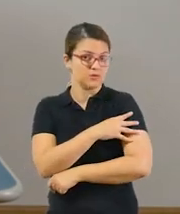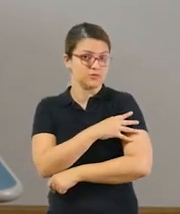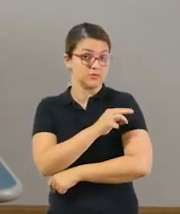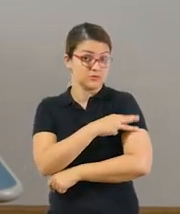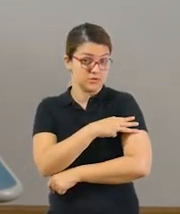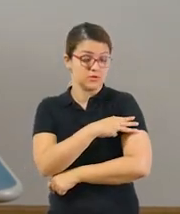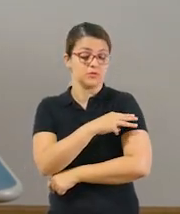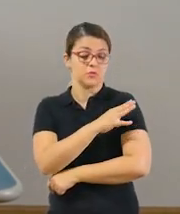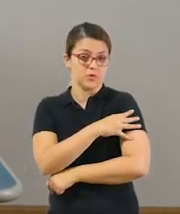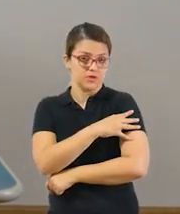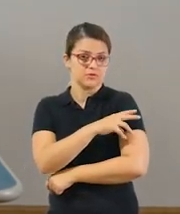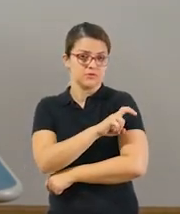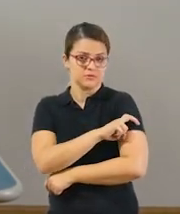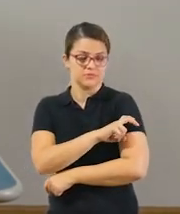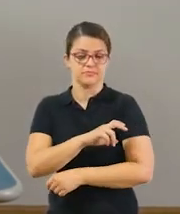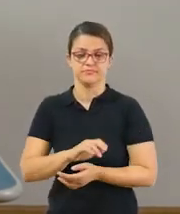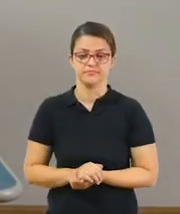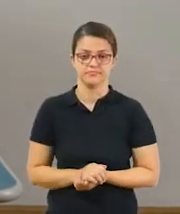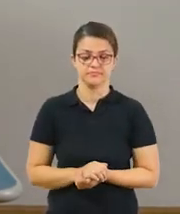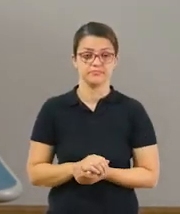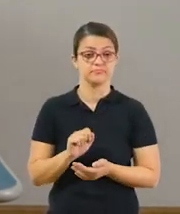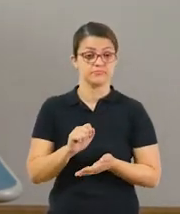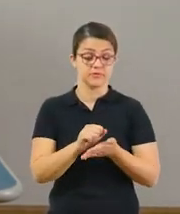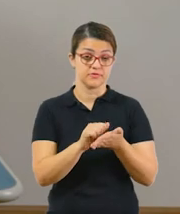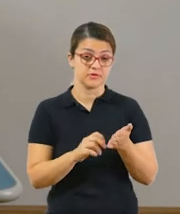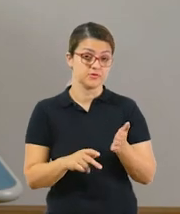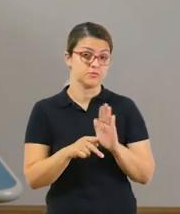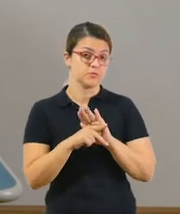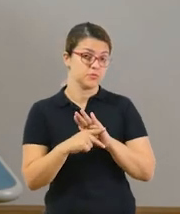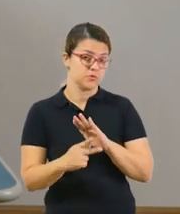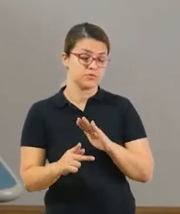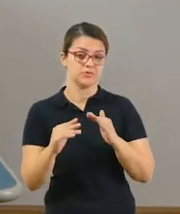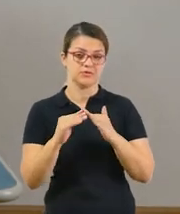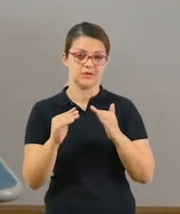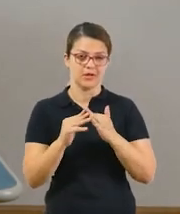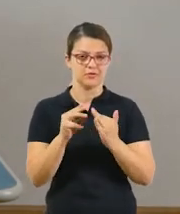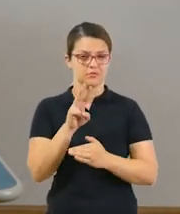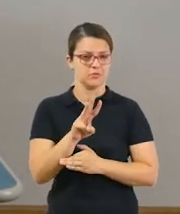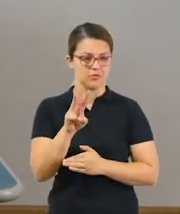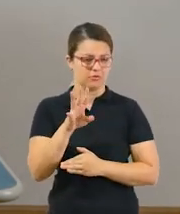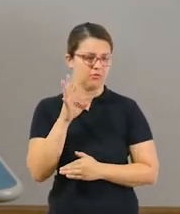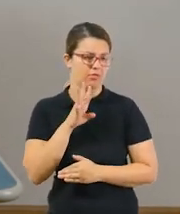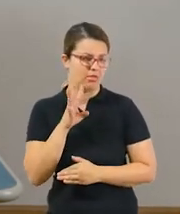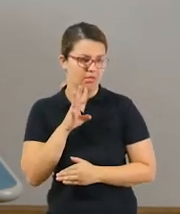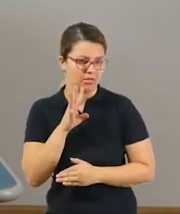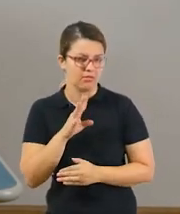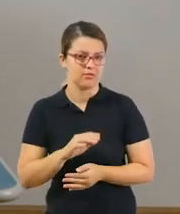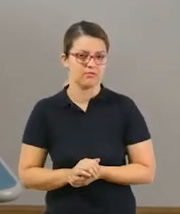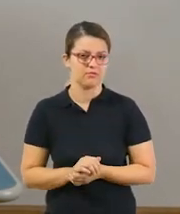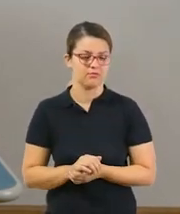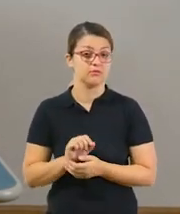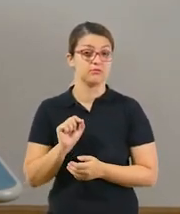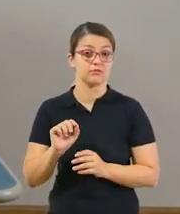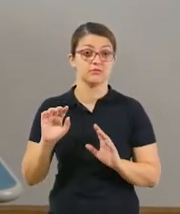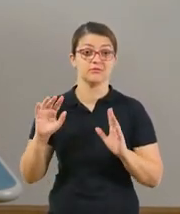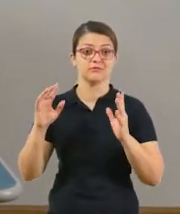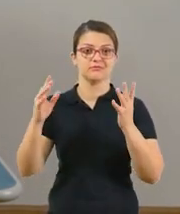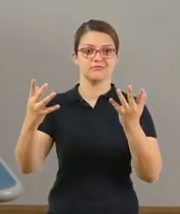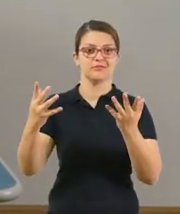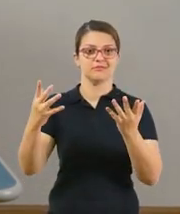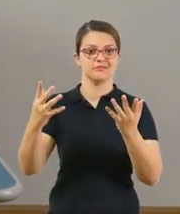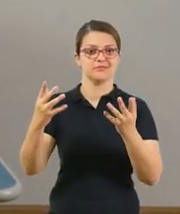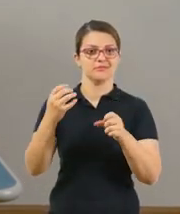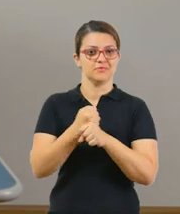quarto e quinto anos. Aí, na lição de casa, tem um link super legal que fala sobre as datas